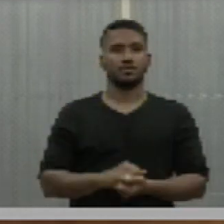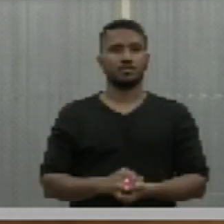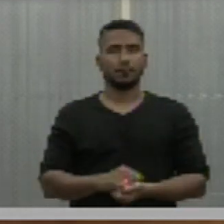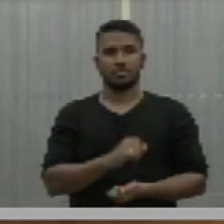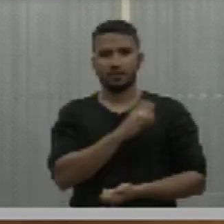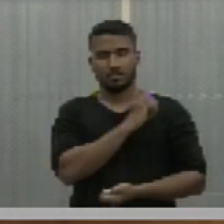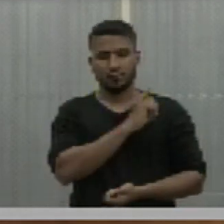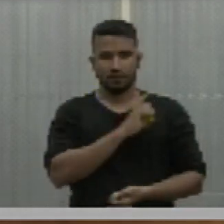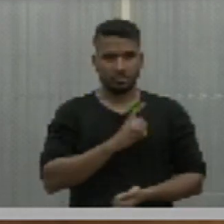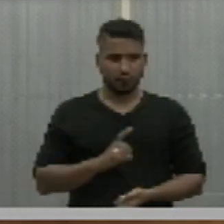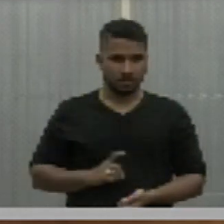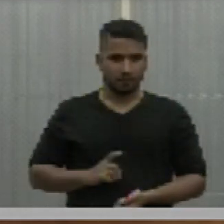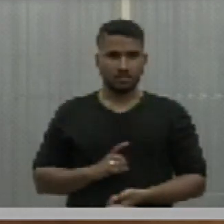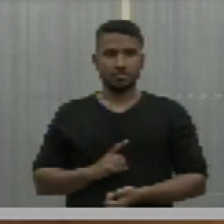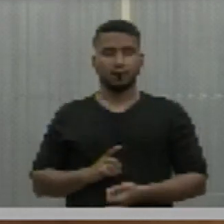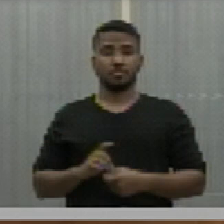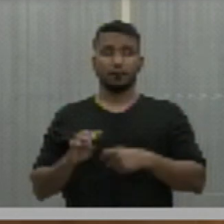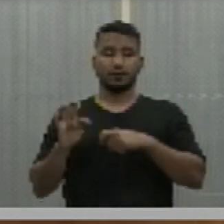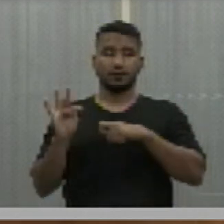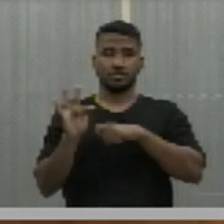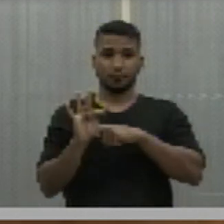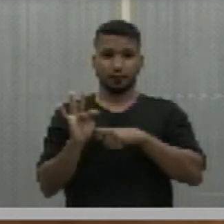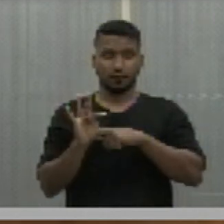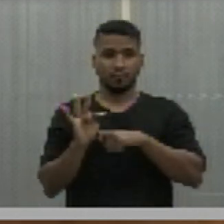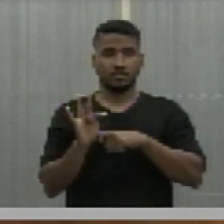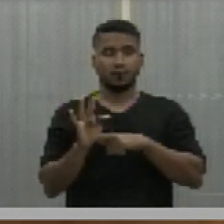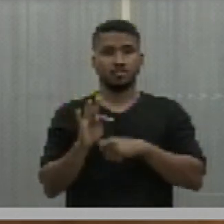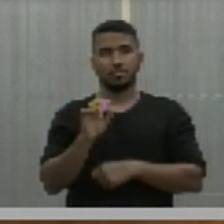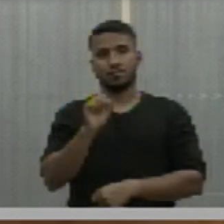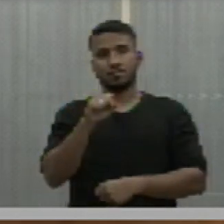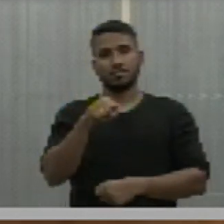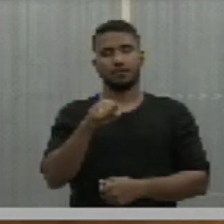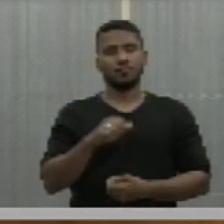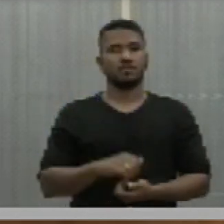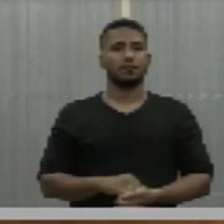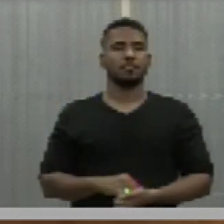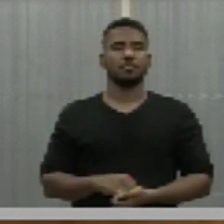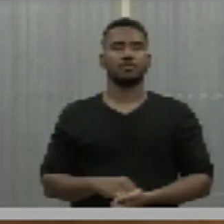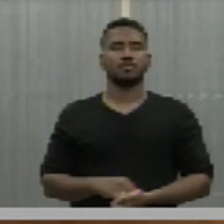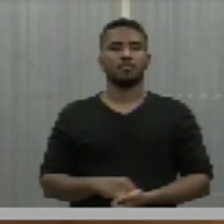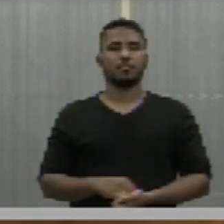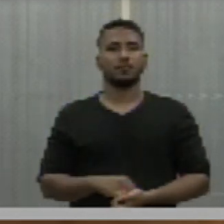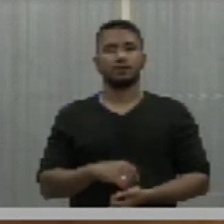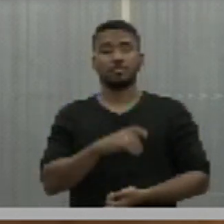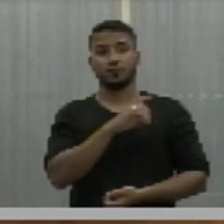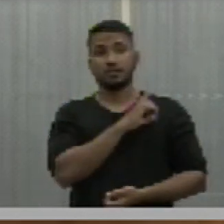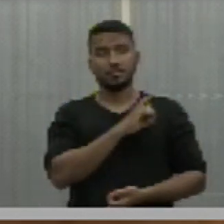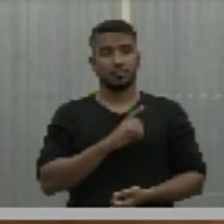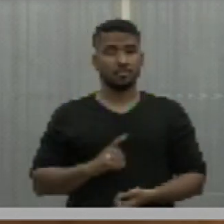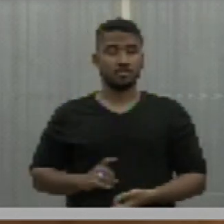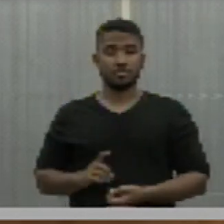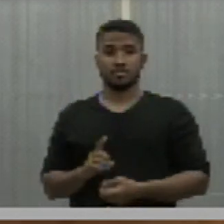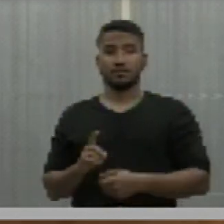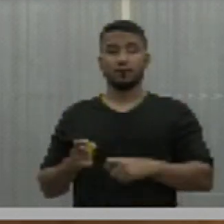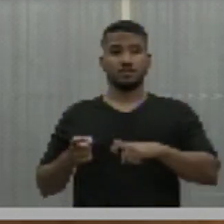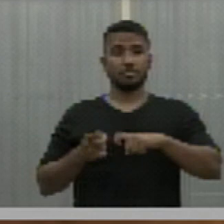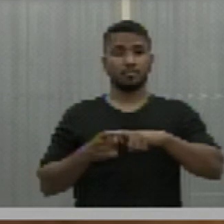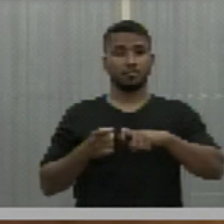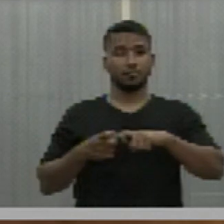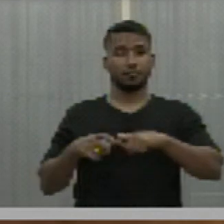Deputado doutor Tales Coelho, como vota? Sim. Deputado doutor Vinícius,